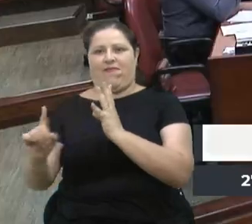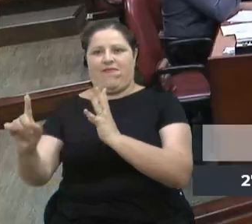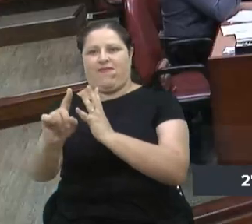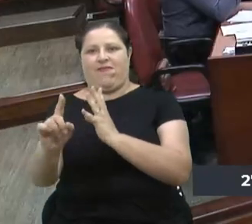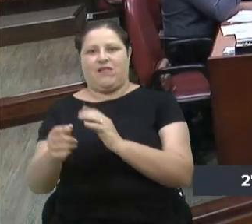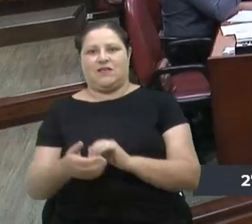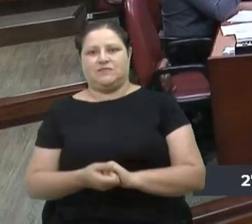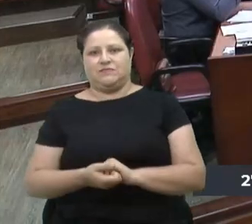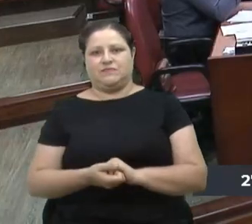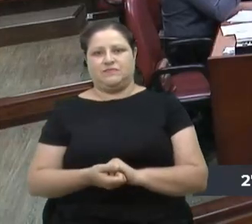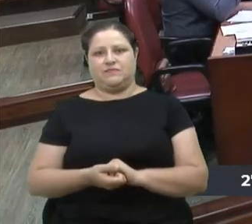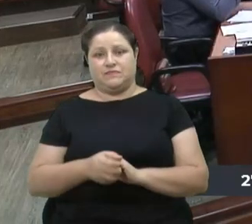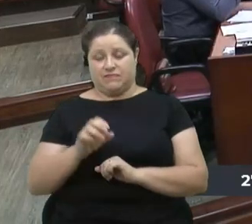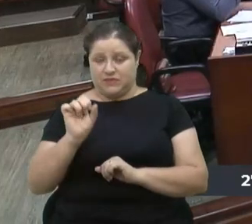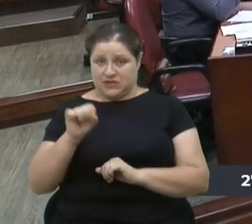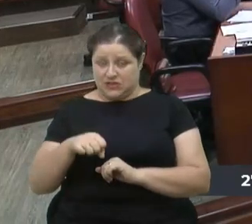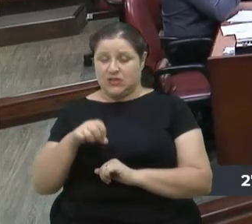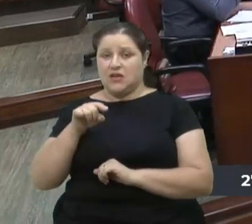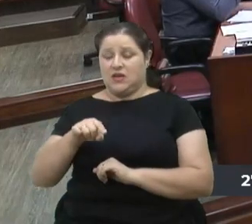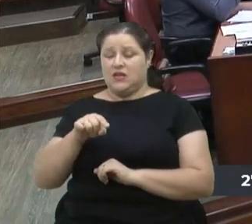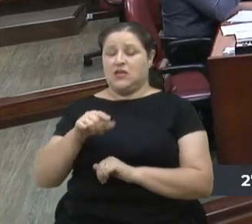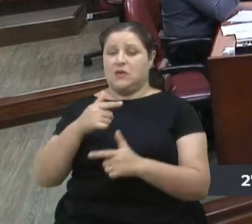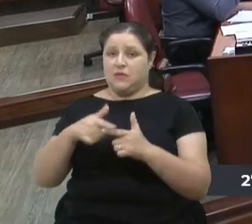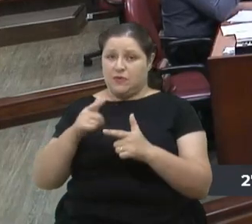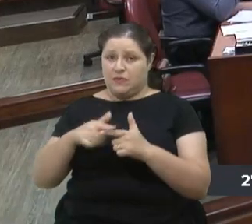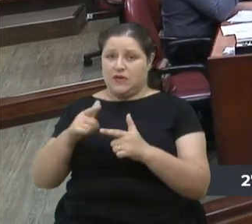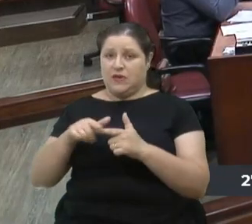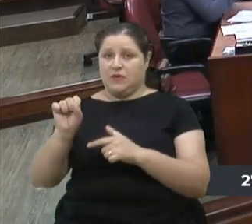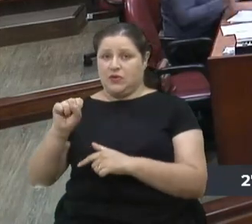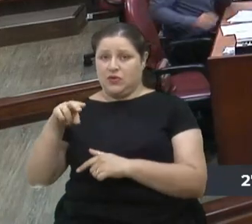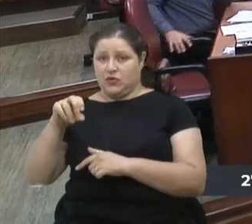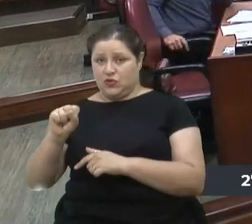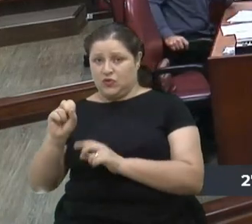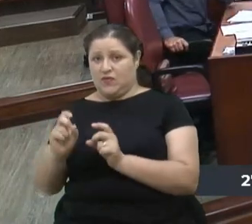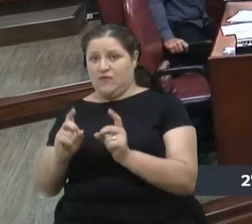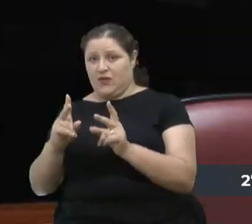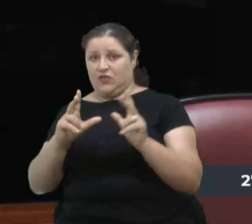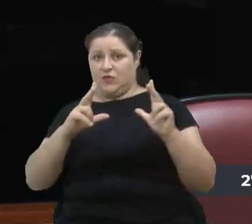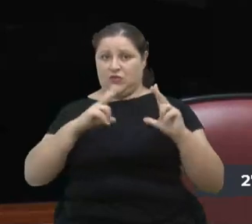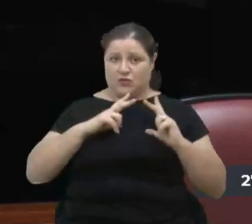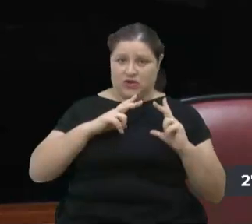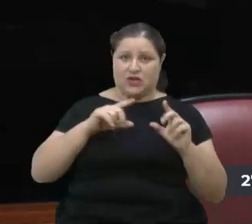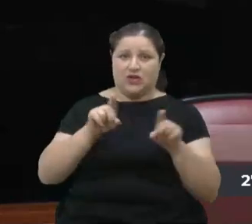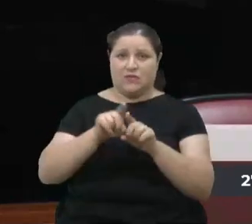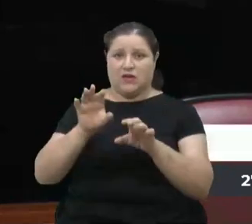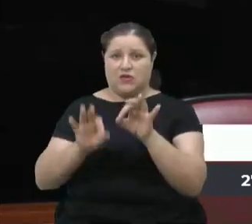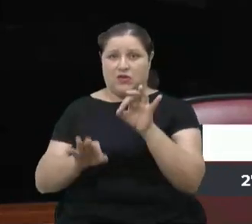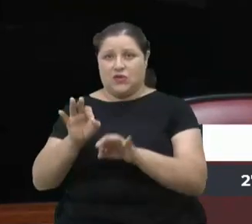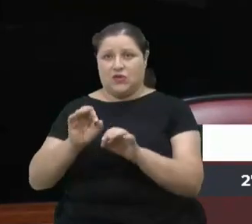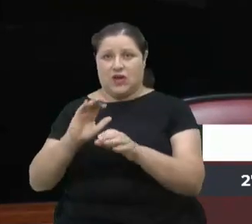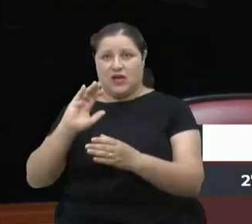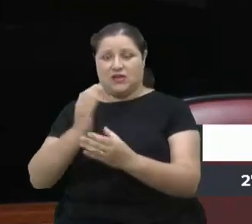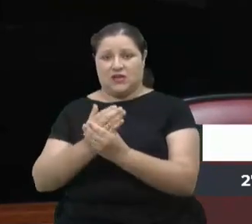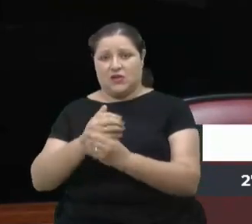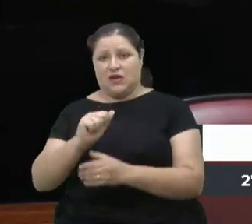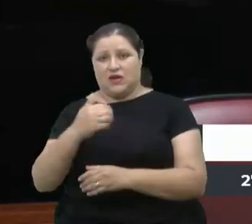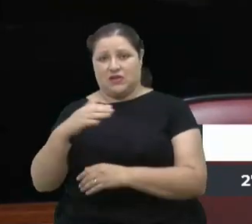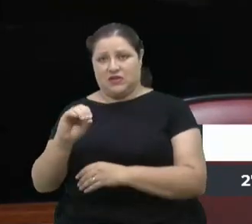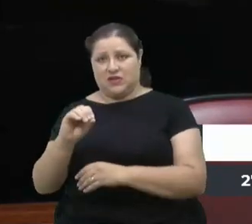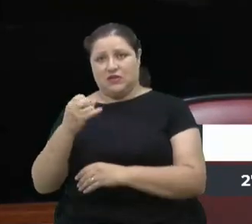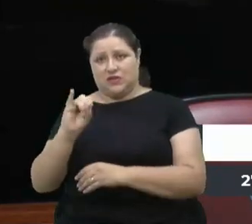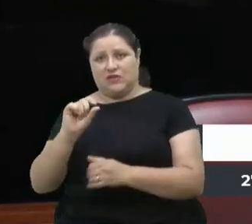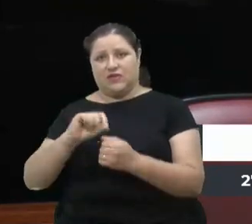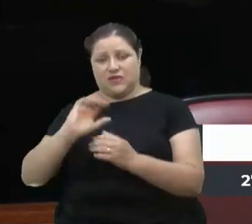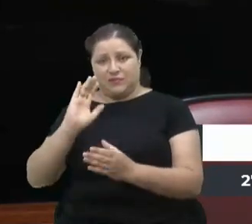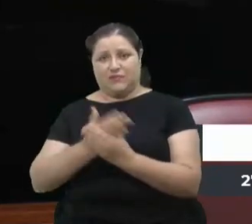Este problema do SUS de vender para o privado e da judicialização das ações, que é outro problema. Quem judicializa demora mais, mas